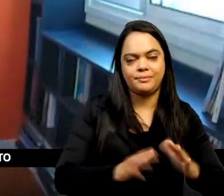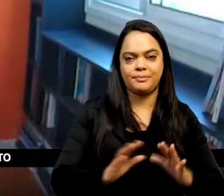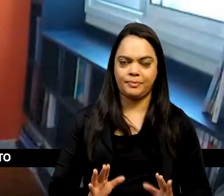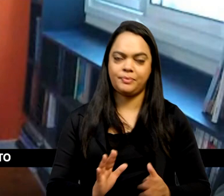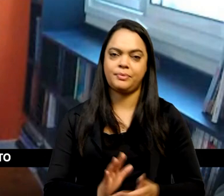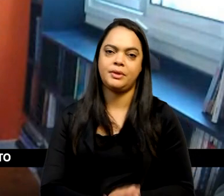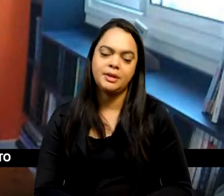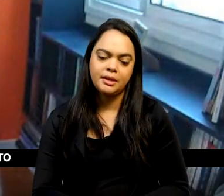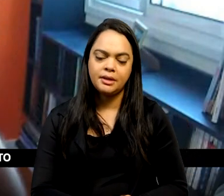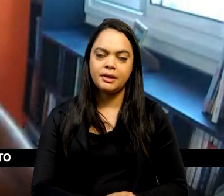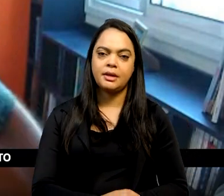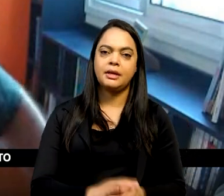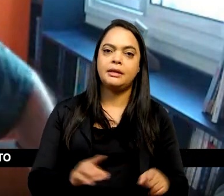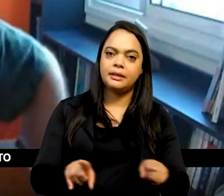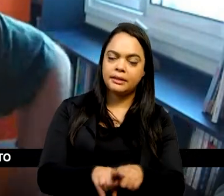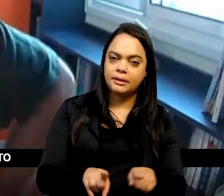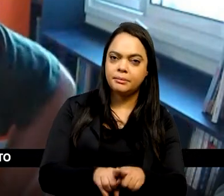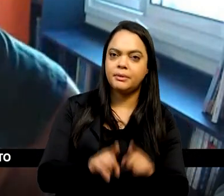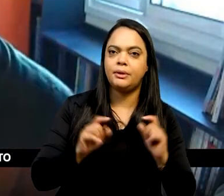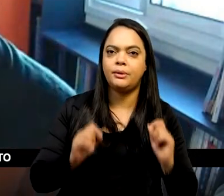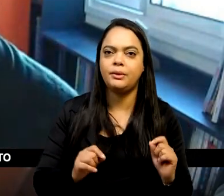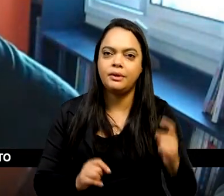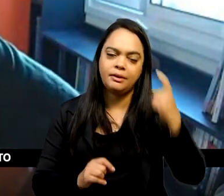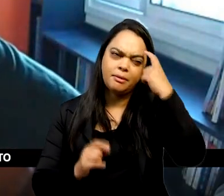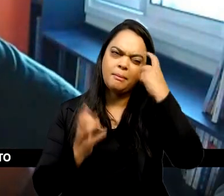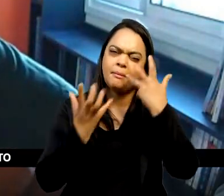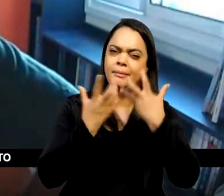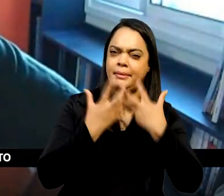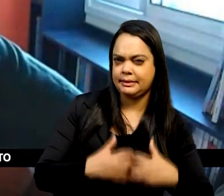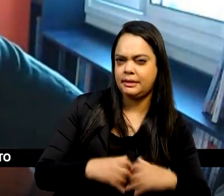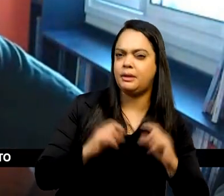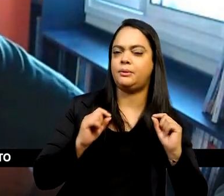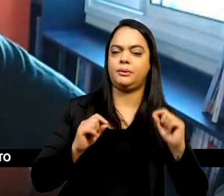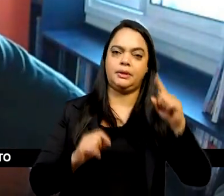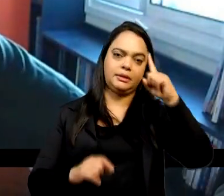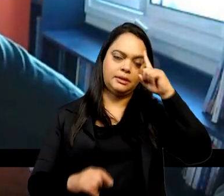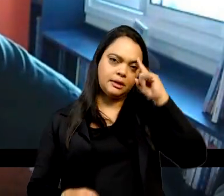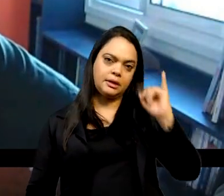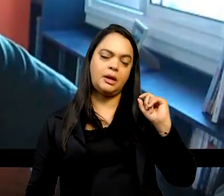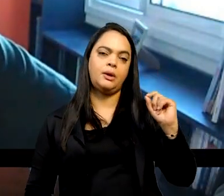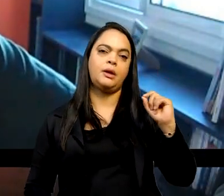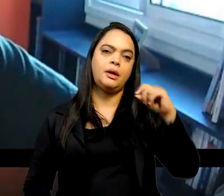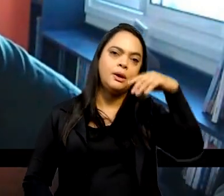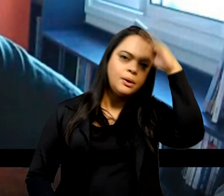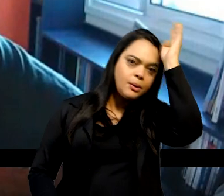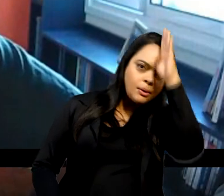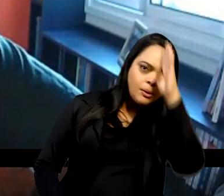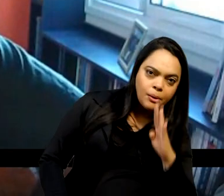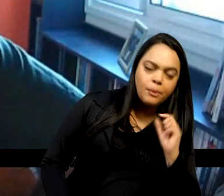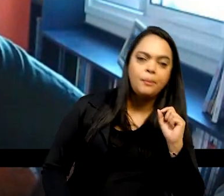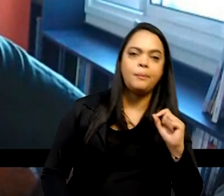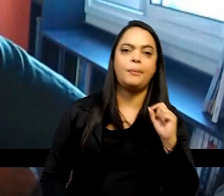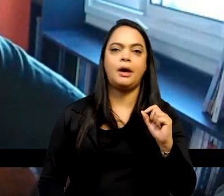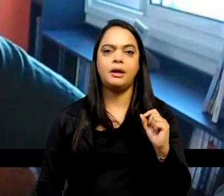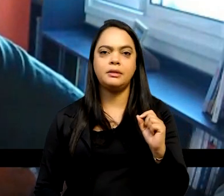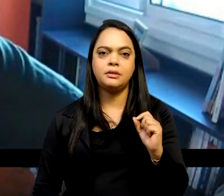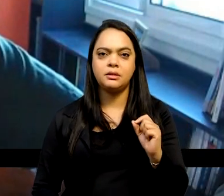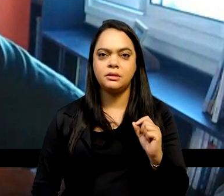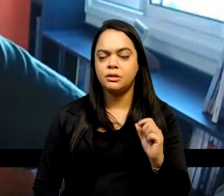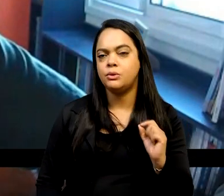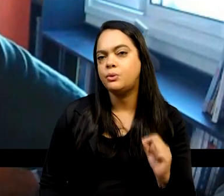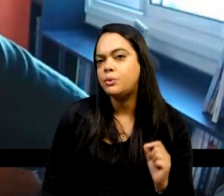a ideia de que o Brasil foi um produto de um movimento eminentemente ou